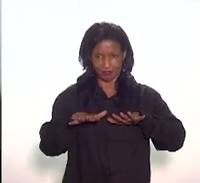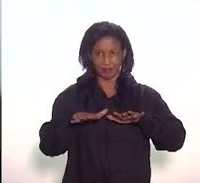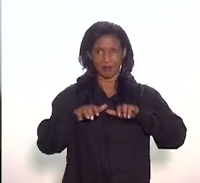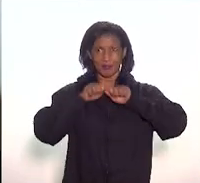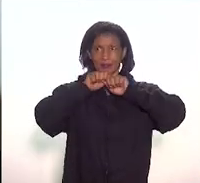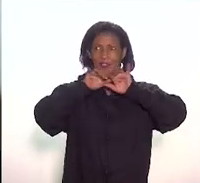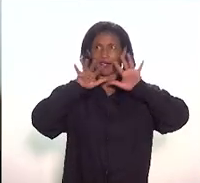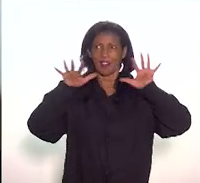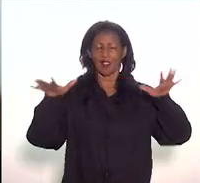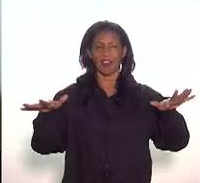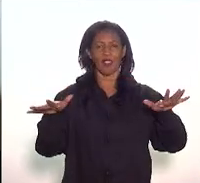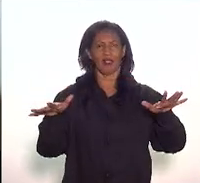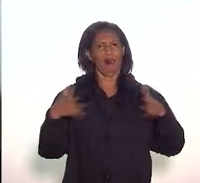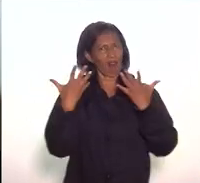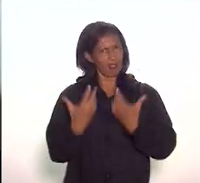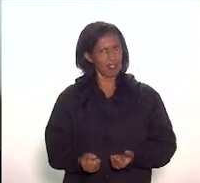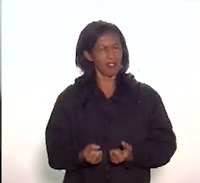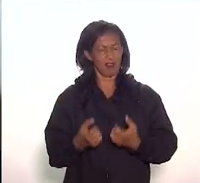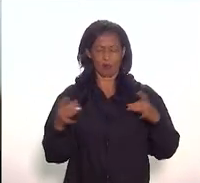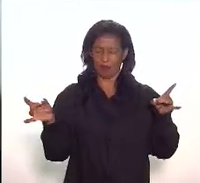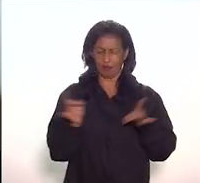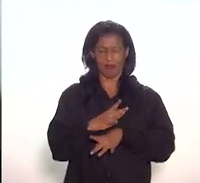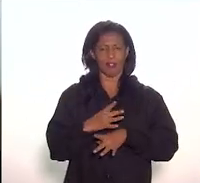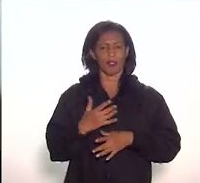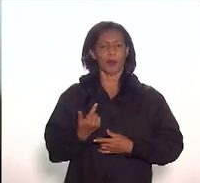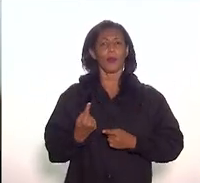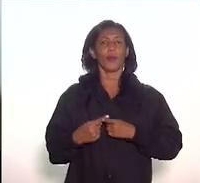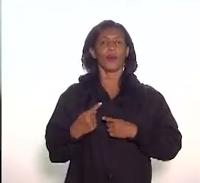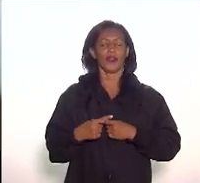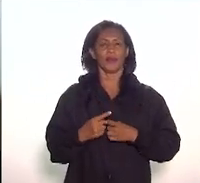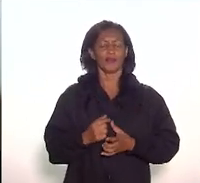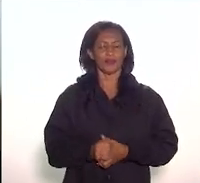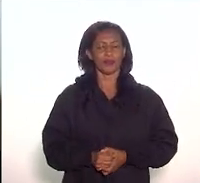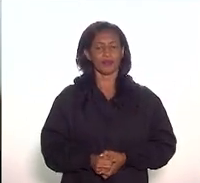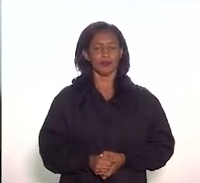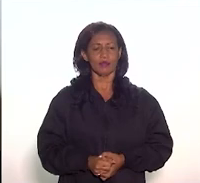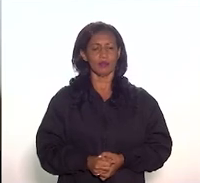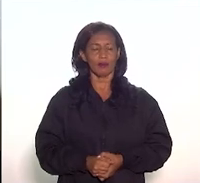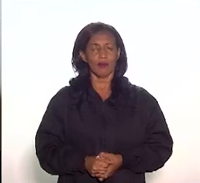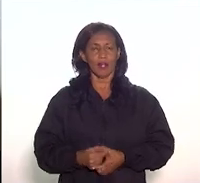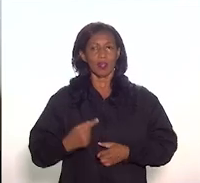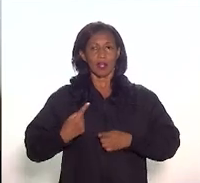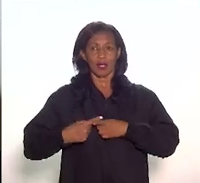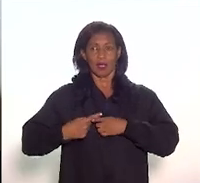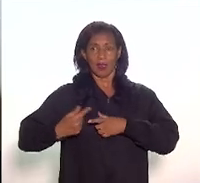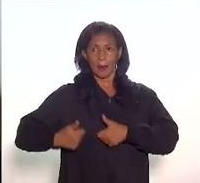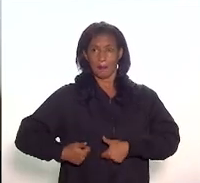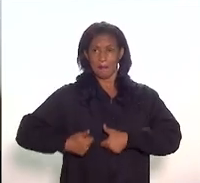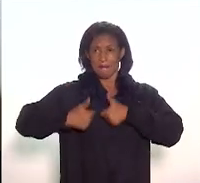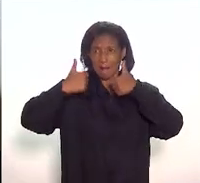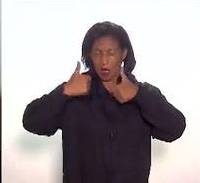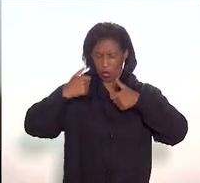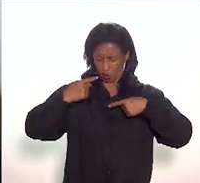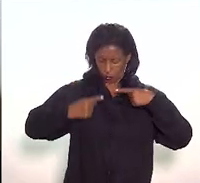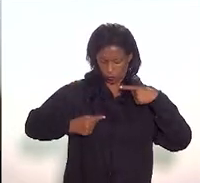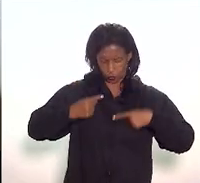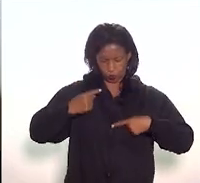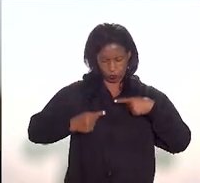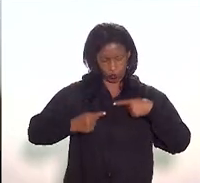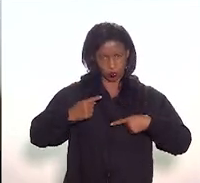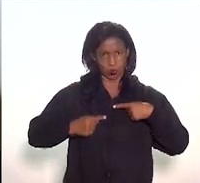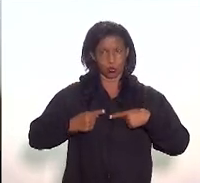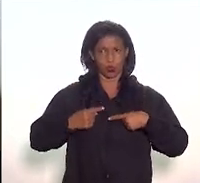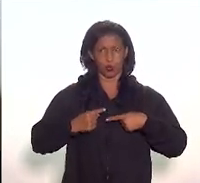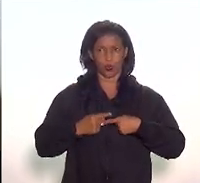aquecemos de pronto. Por quê? Porque, quanto melhor for debatido, inclusive